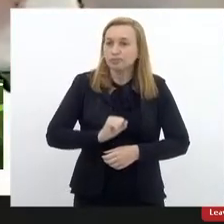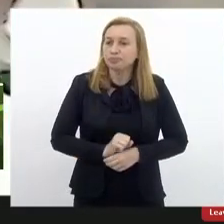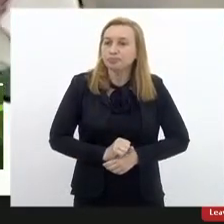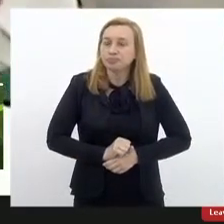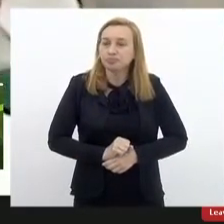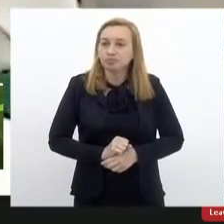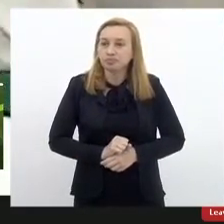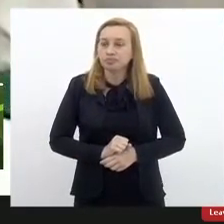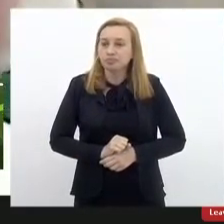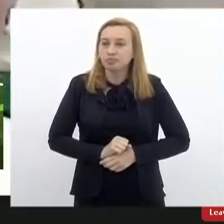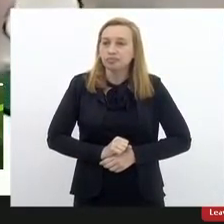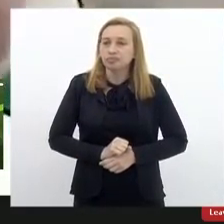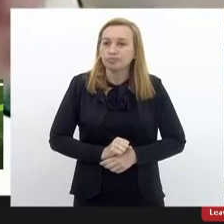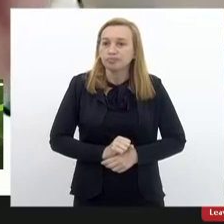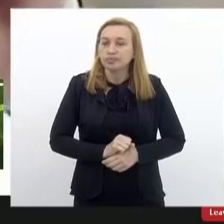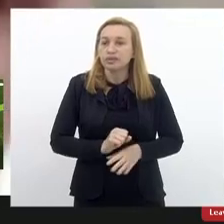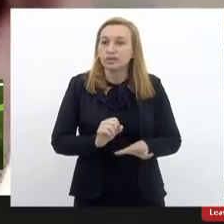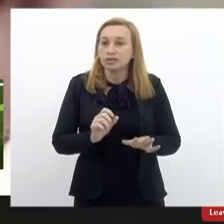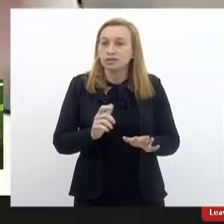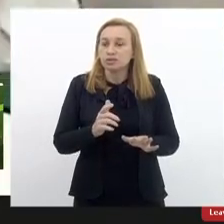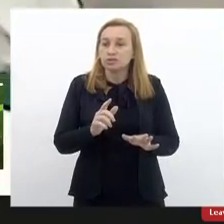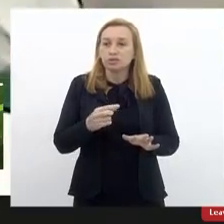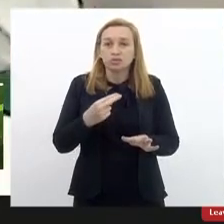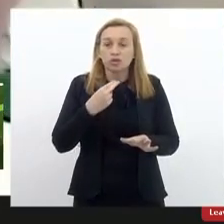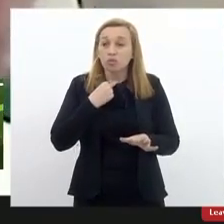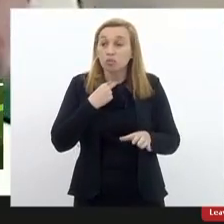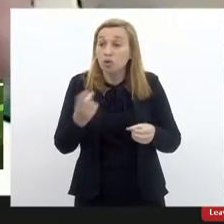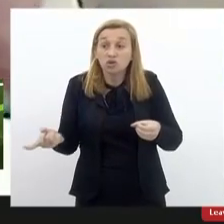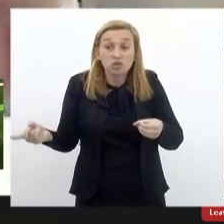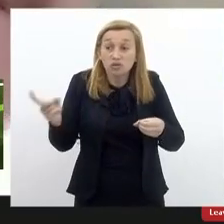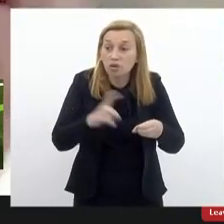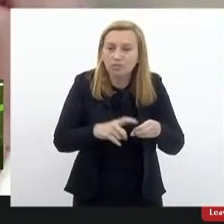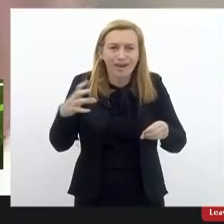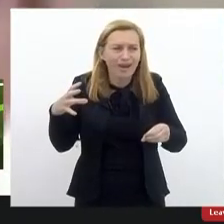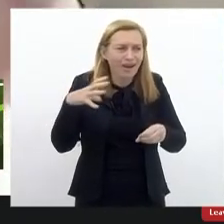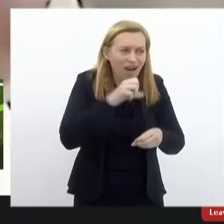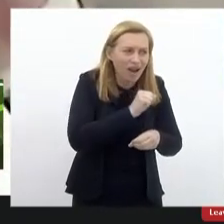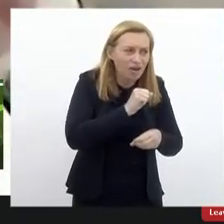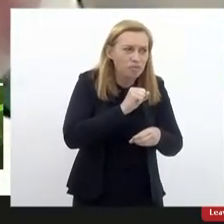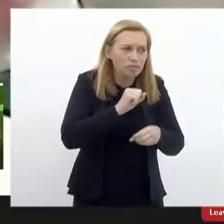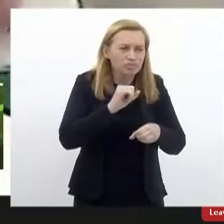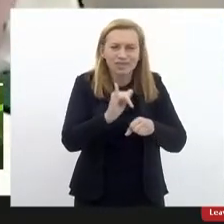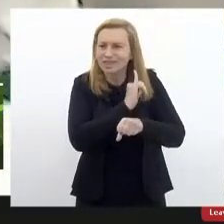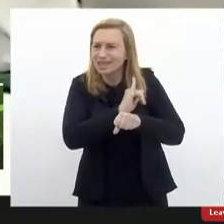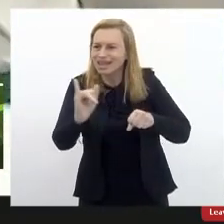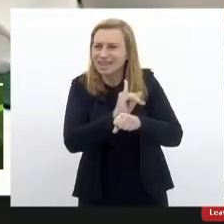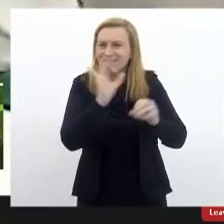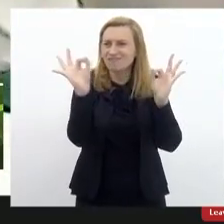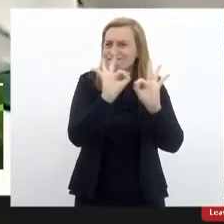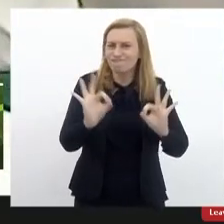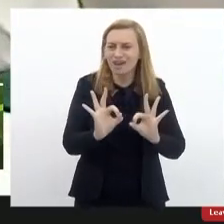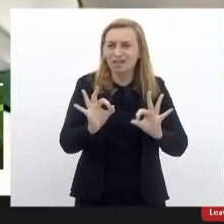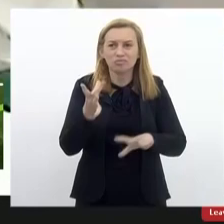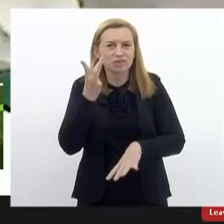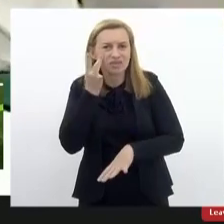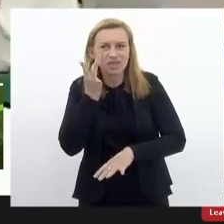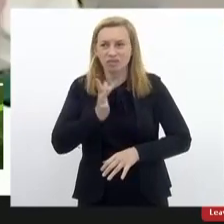de retomada a qualquer preço e a qualquer custo do presencial.